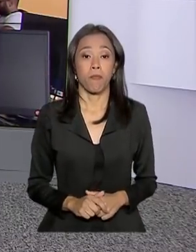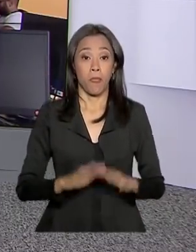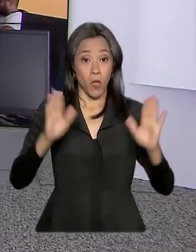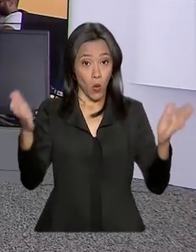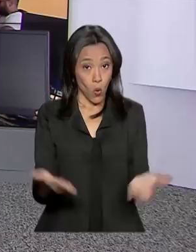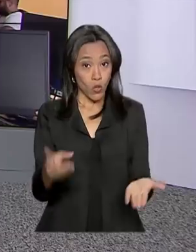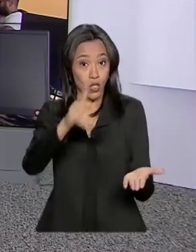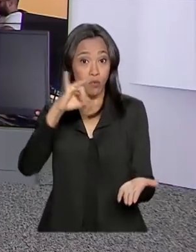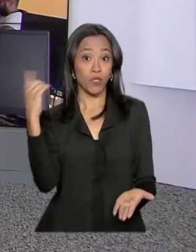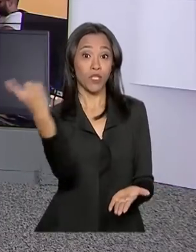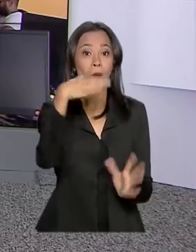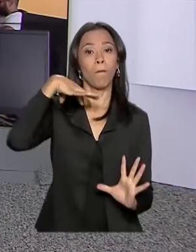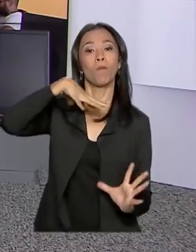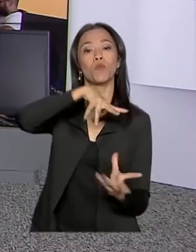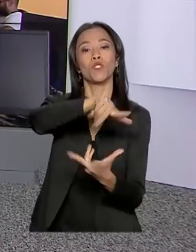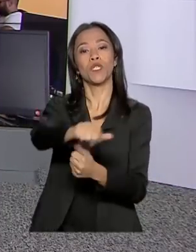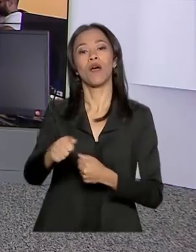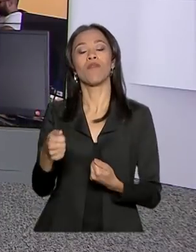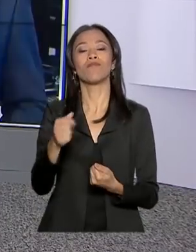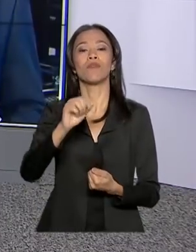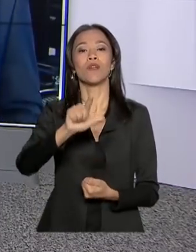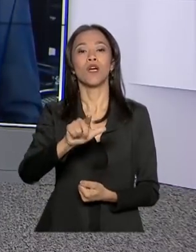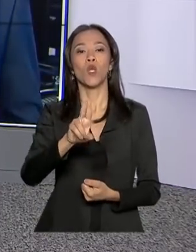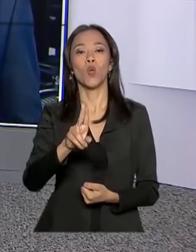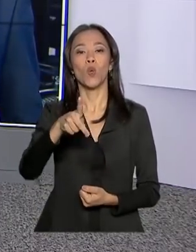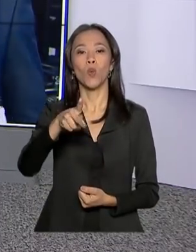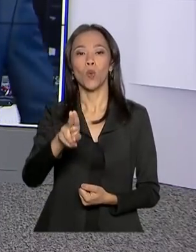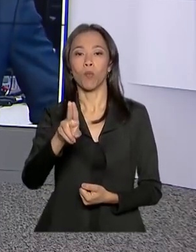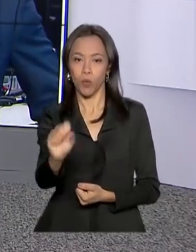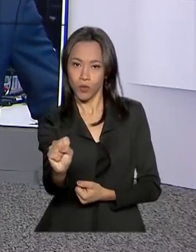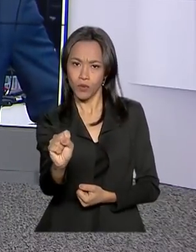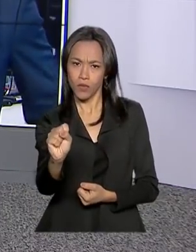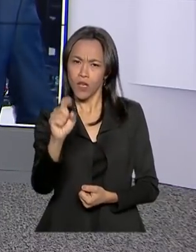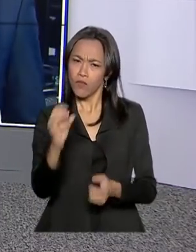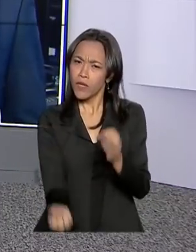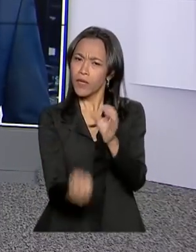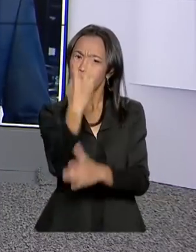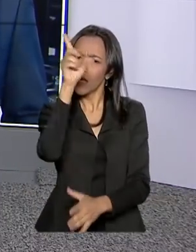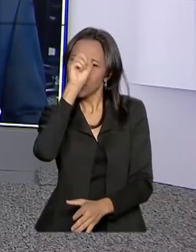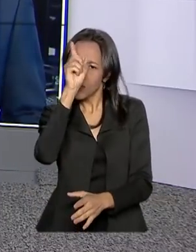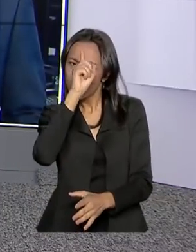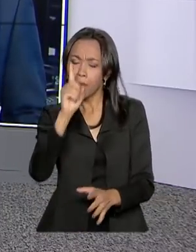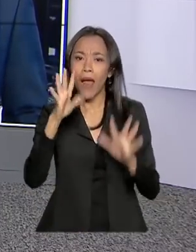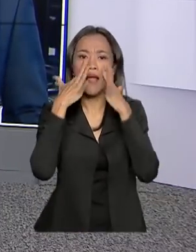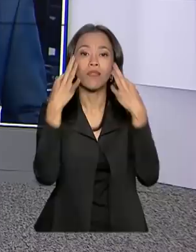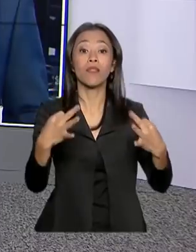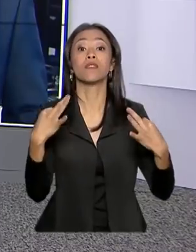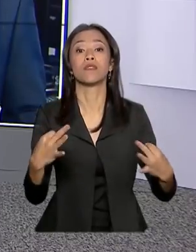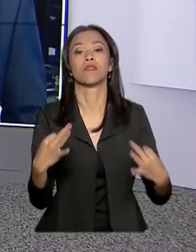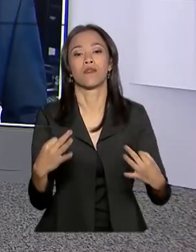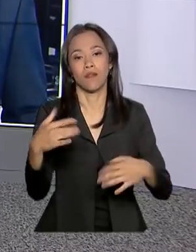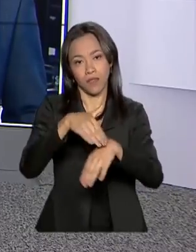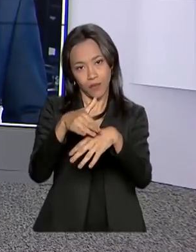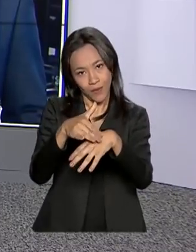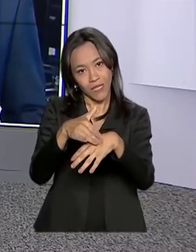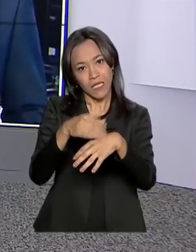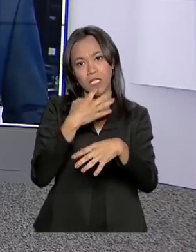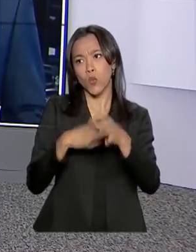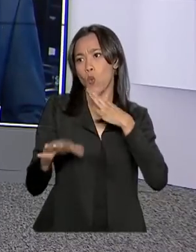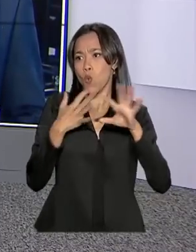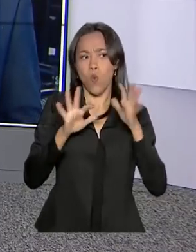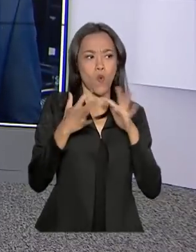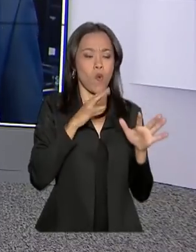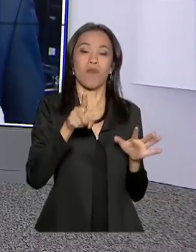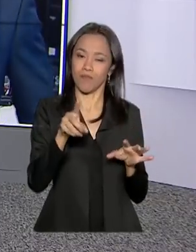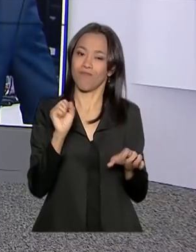Hoje é o dia mundial do lúpus. A data foi criada para chamar a atenção para essa doença desconhecida, mas que pode matar.